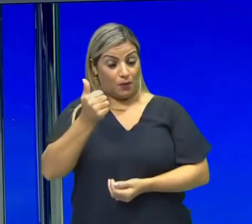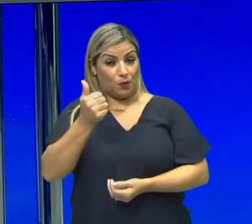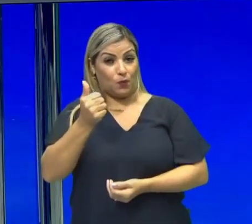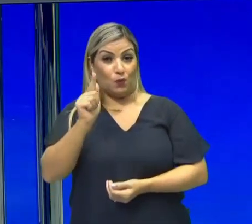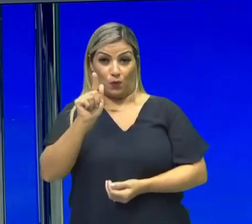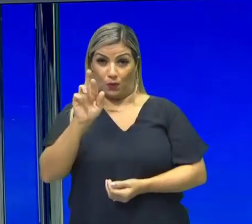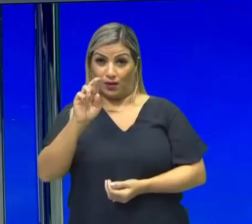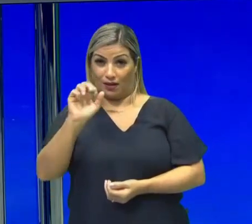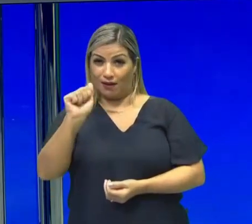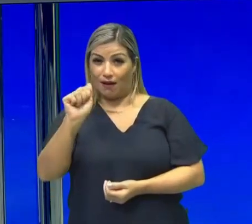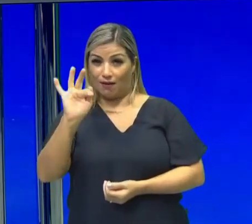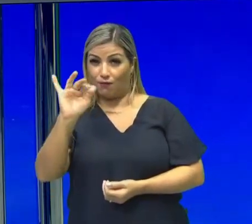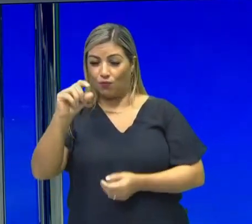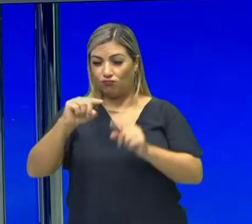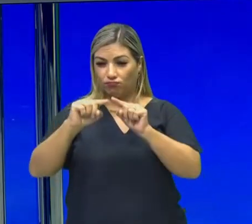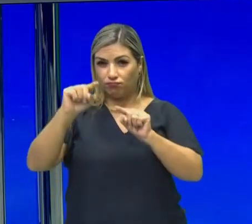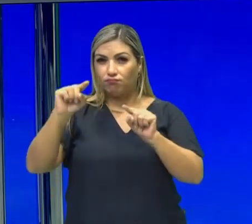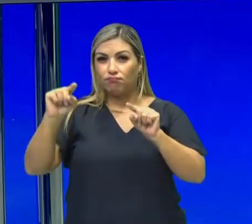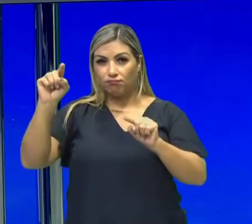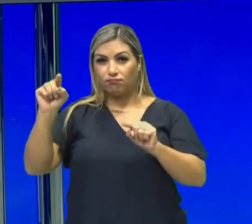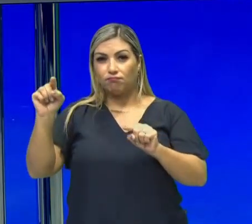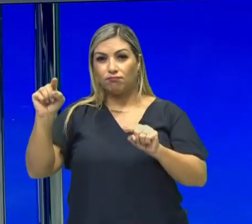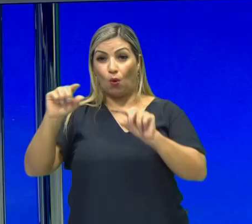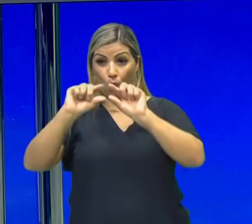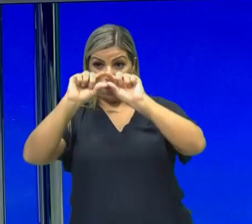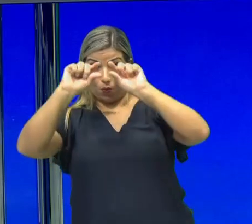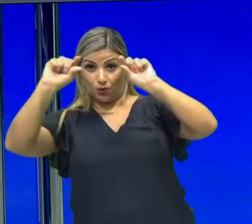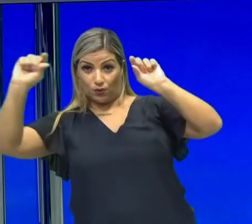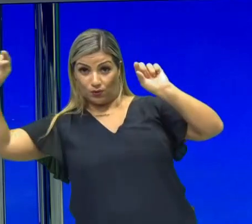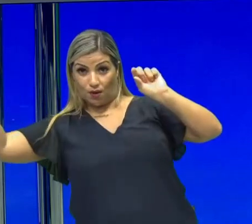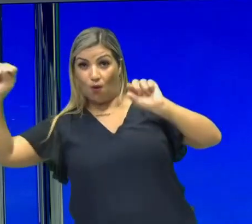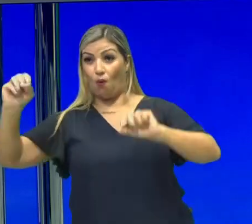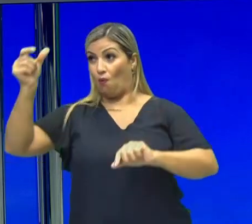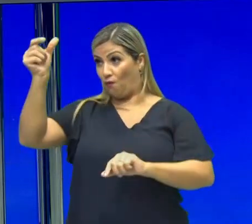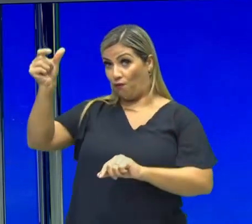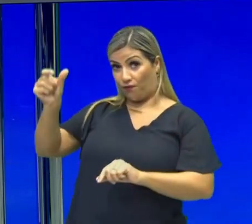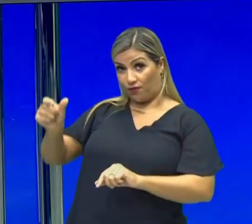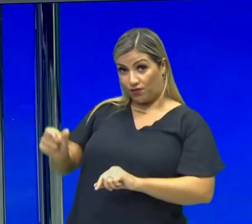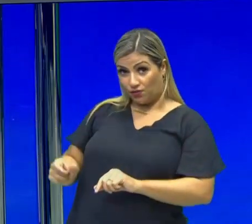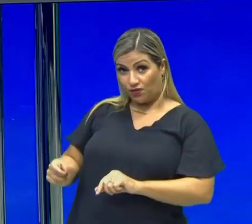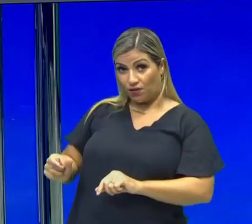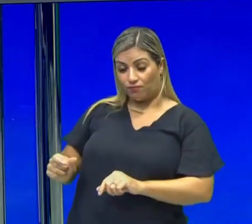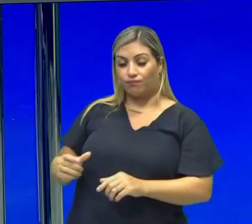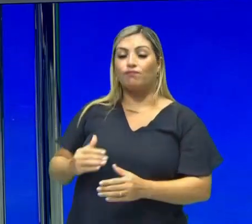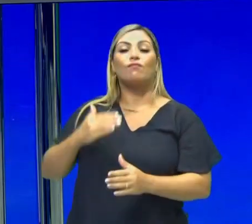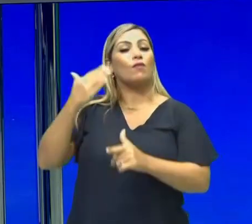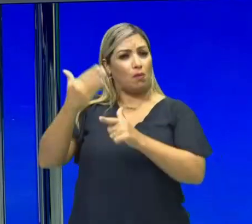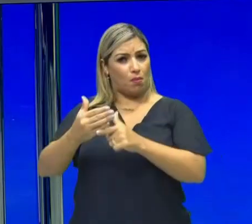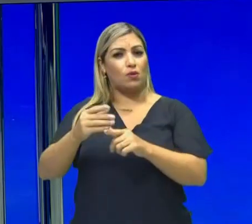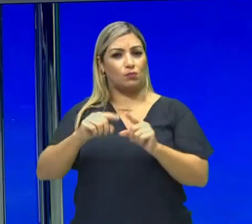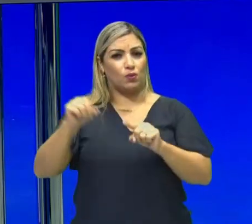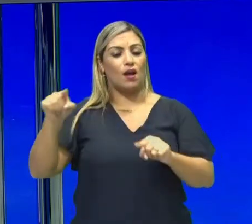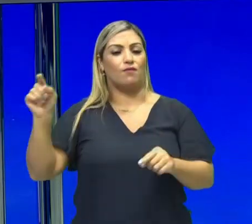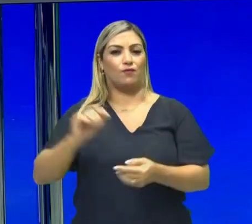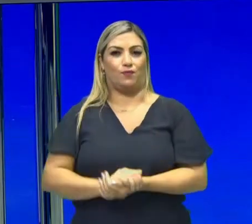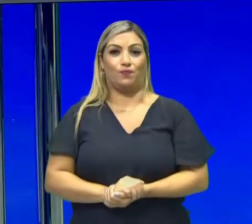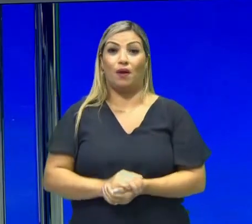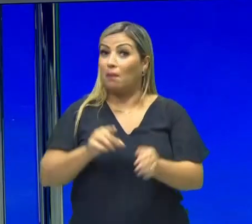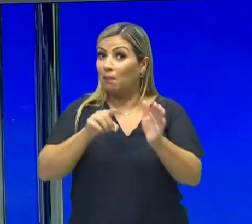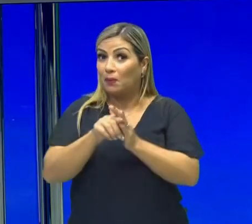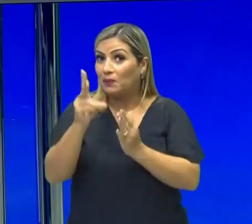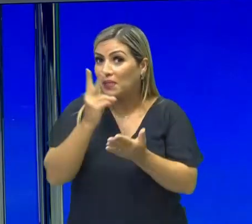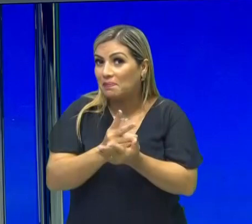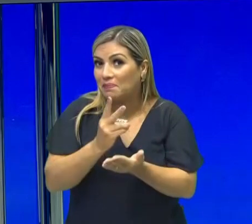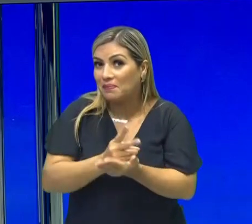importante você reconhecer. Gráfico de barras horizontal ou vertical. Vamos ao nosso próximo gráfico. A pergunta é a mesma.